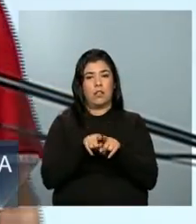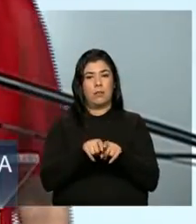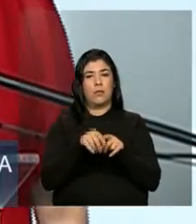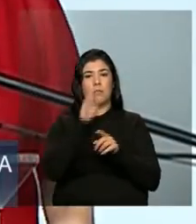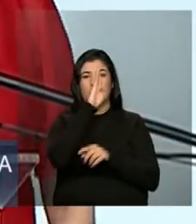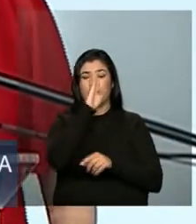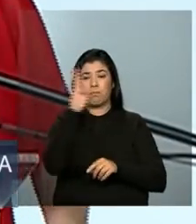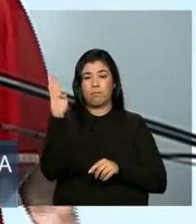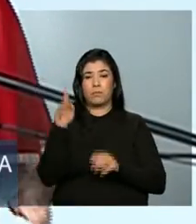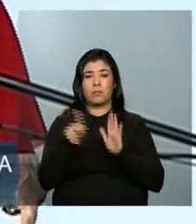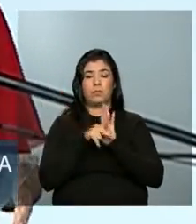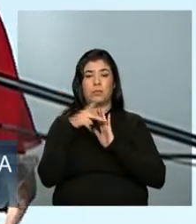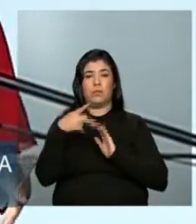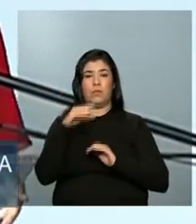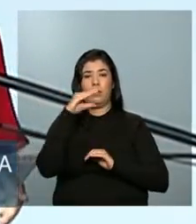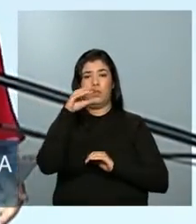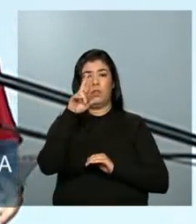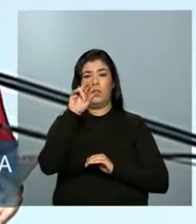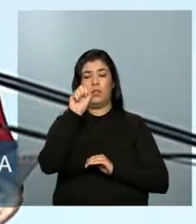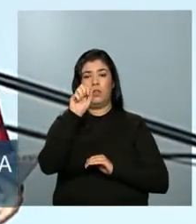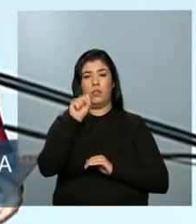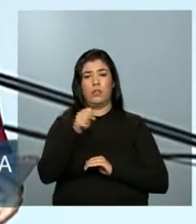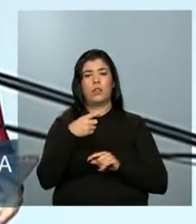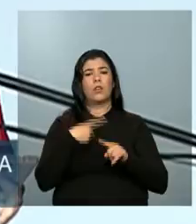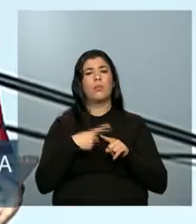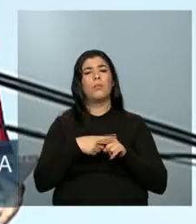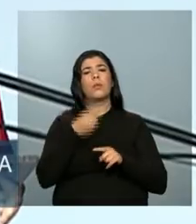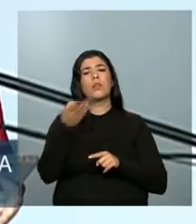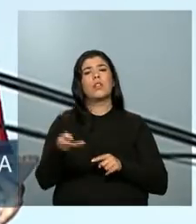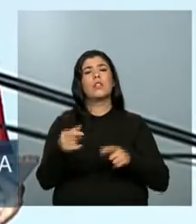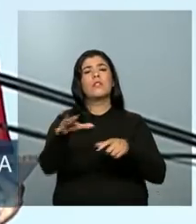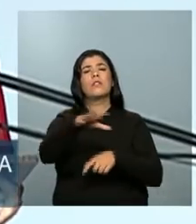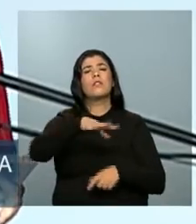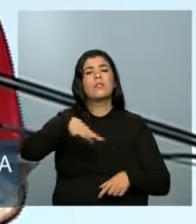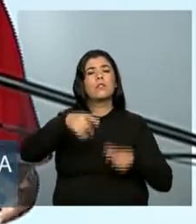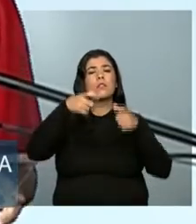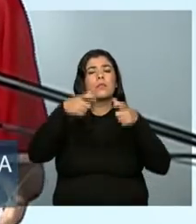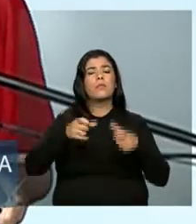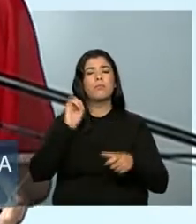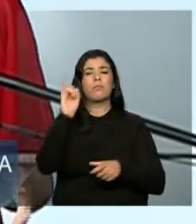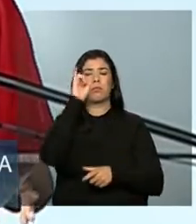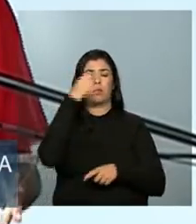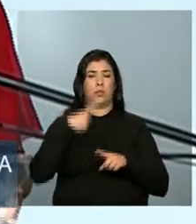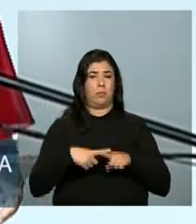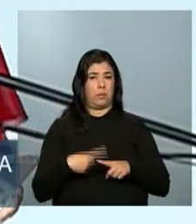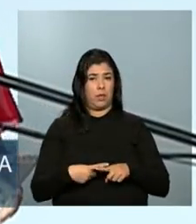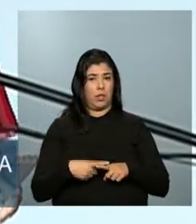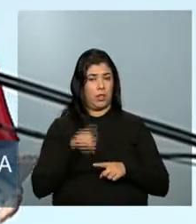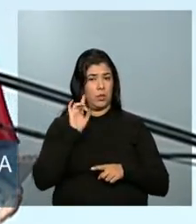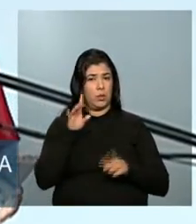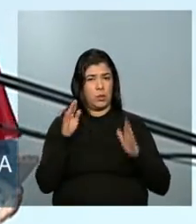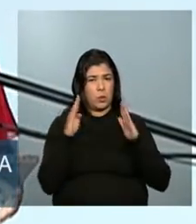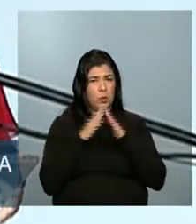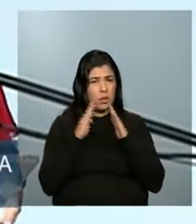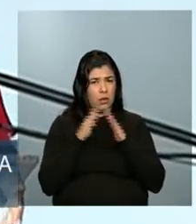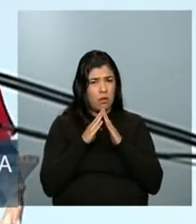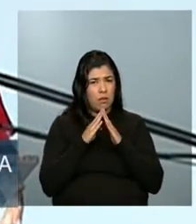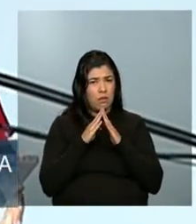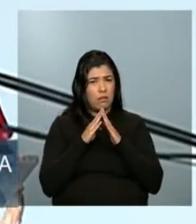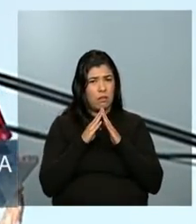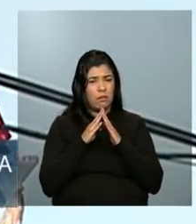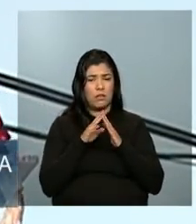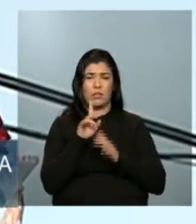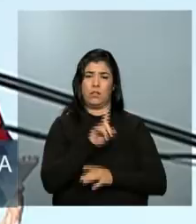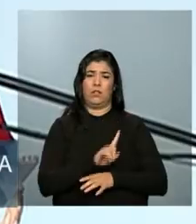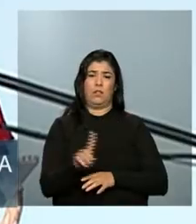Por que que esse céu é importante? Porque não basta só a casa, não basta só a